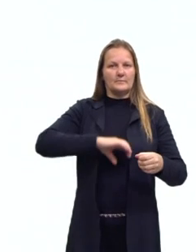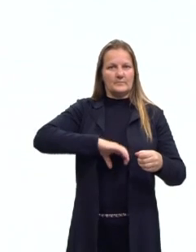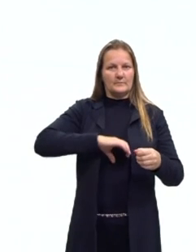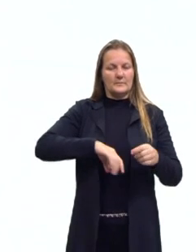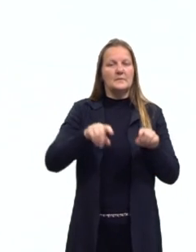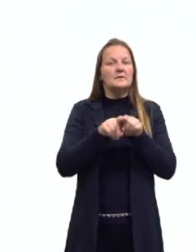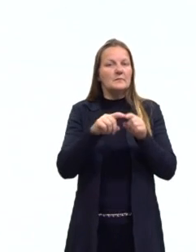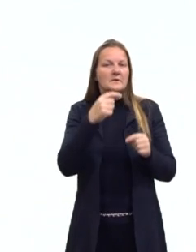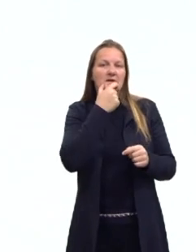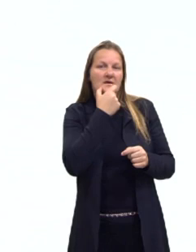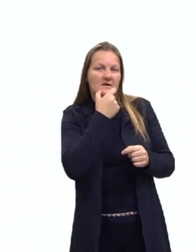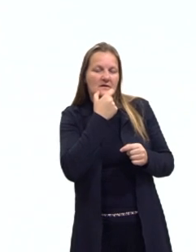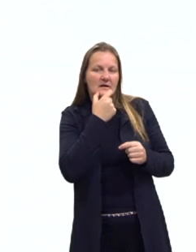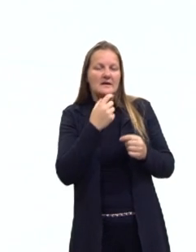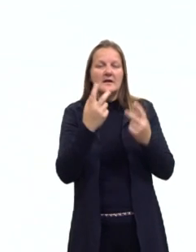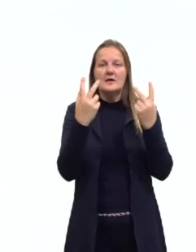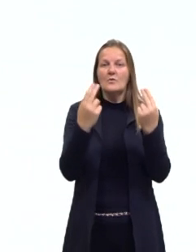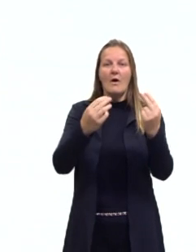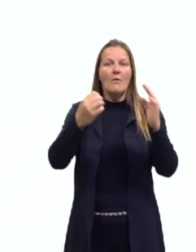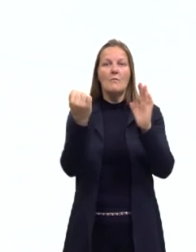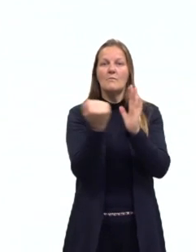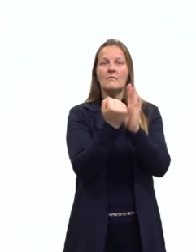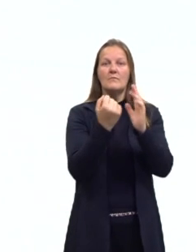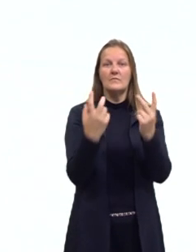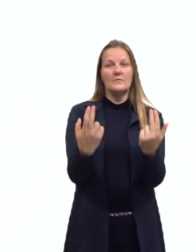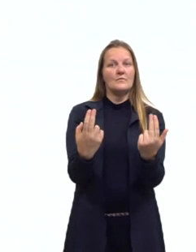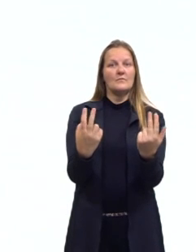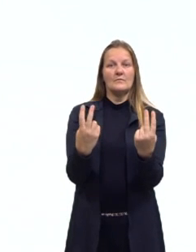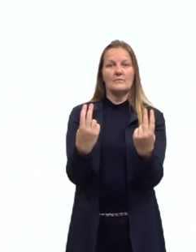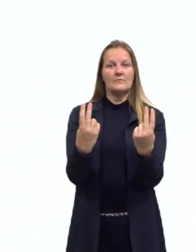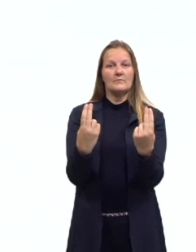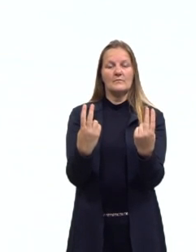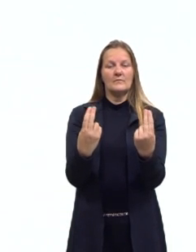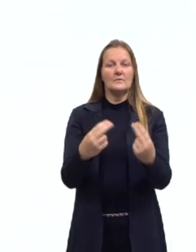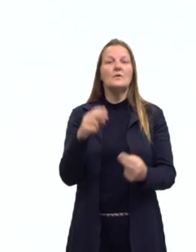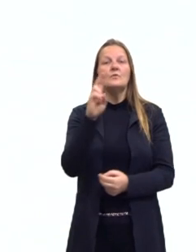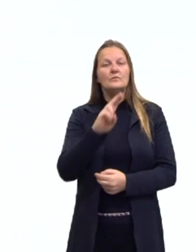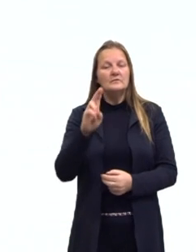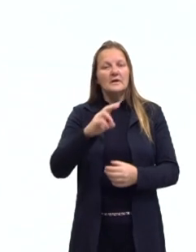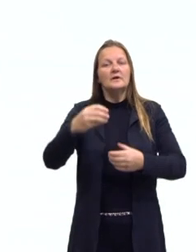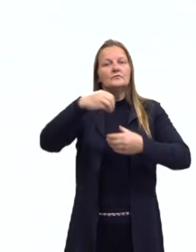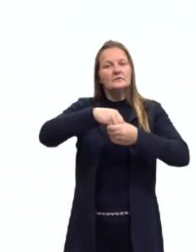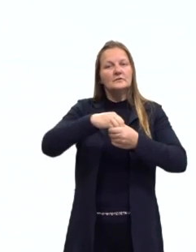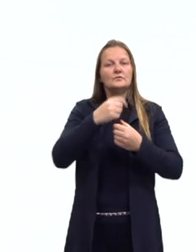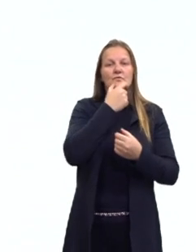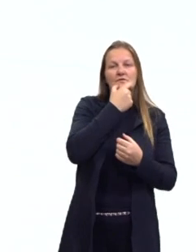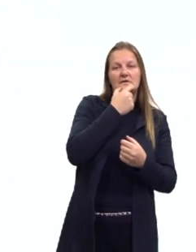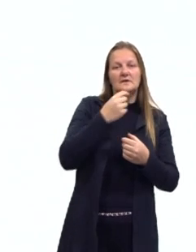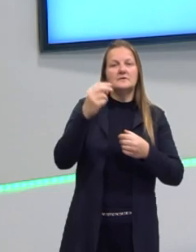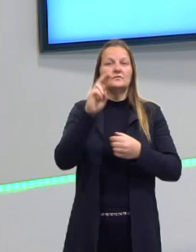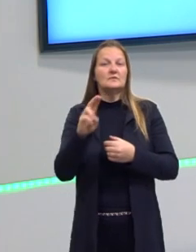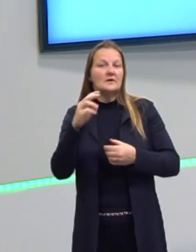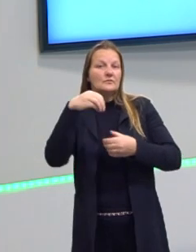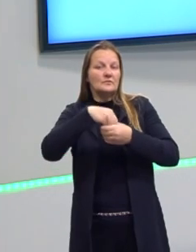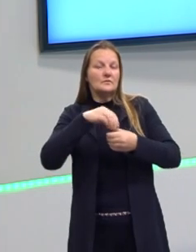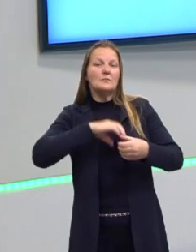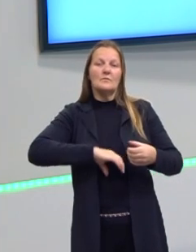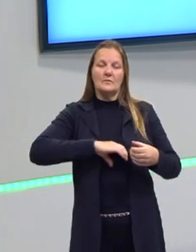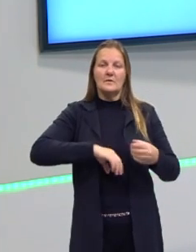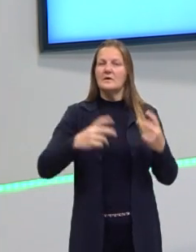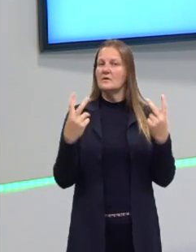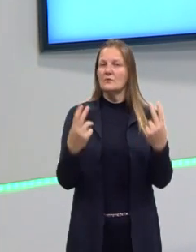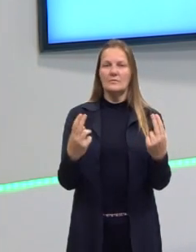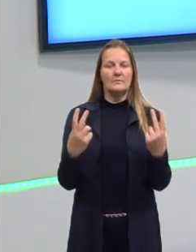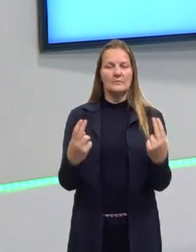língua inglesa causam o mesmo efeito, eles são usados dentro da língua inglesa e da língua portuguesa da